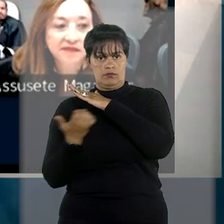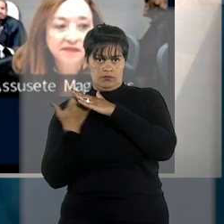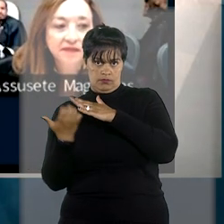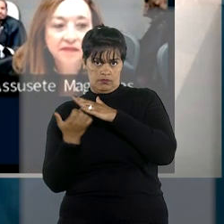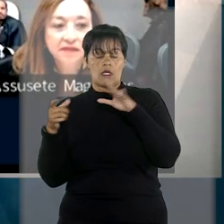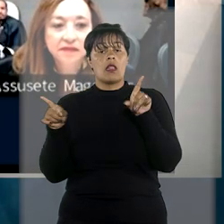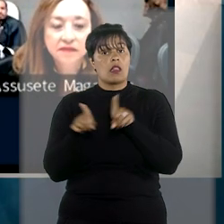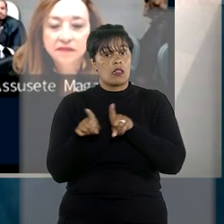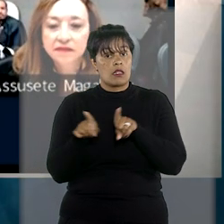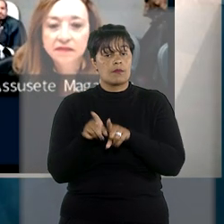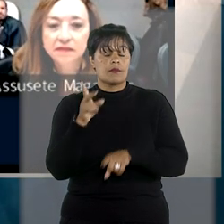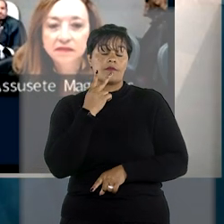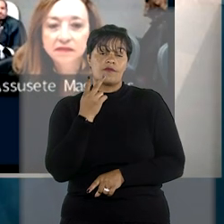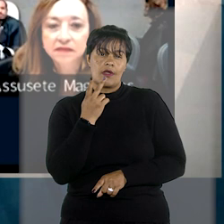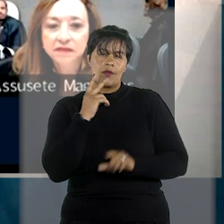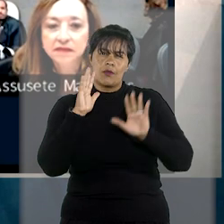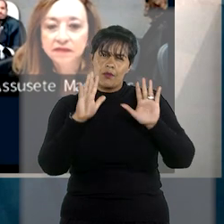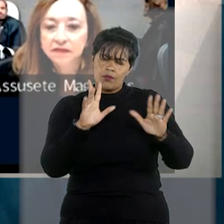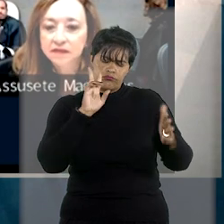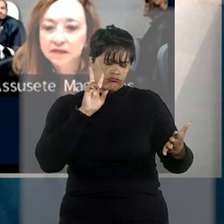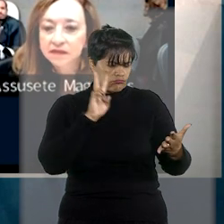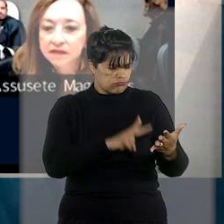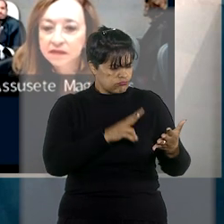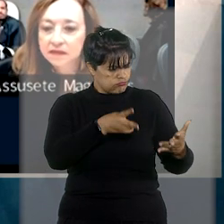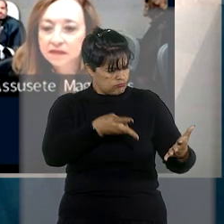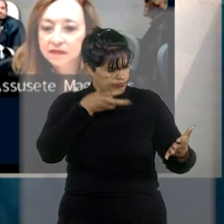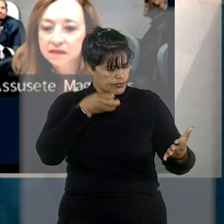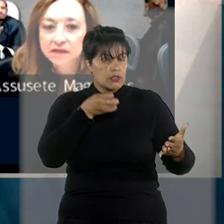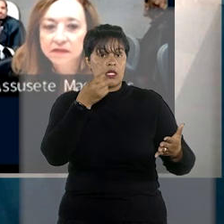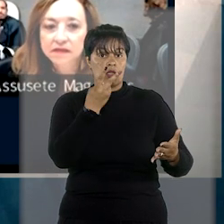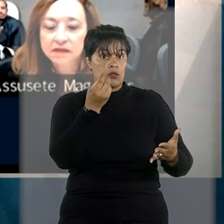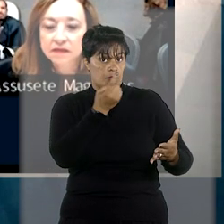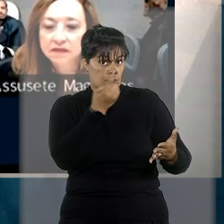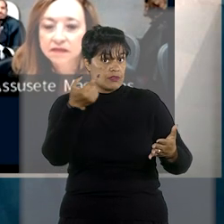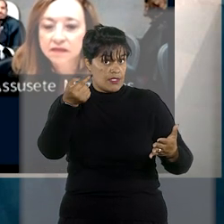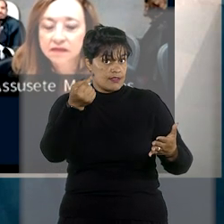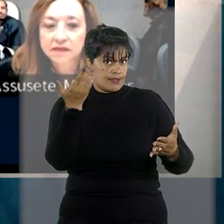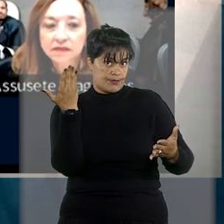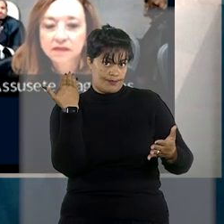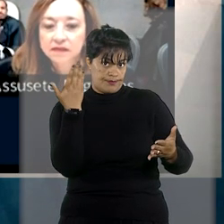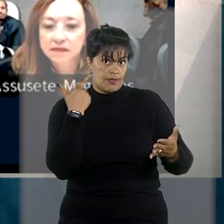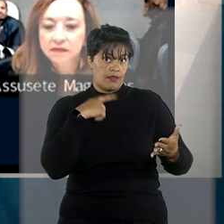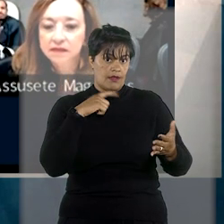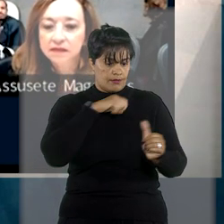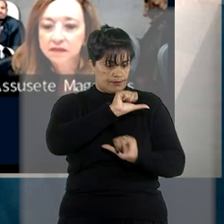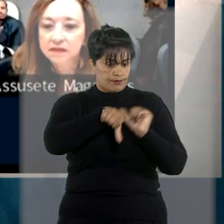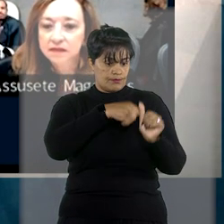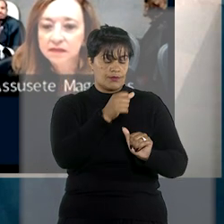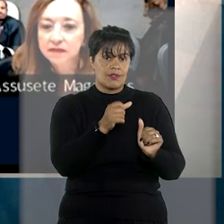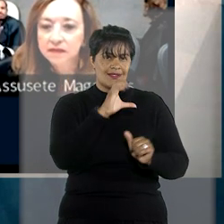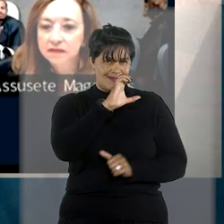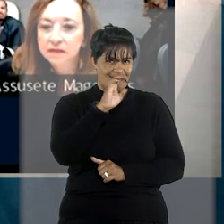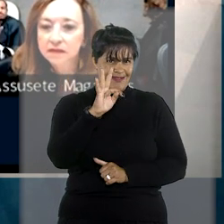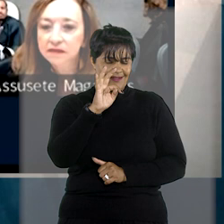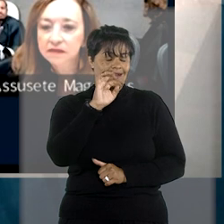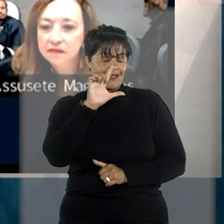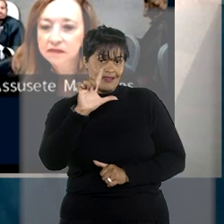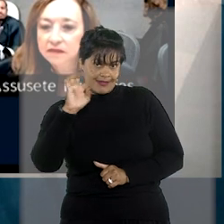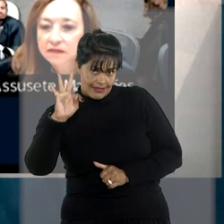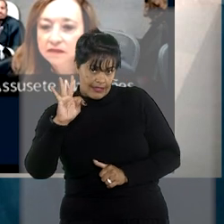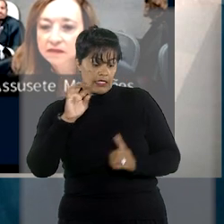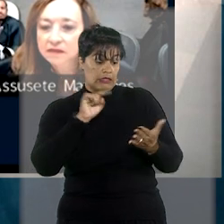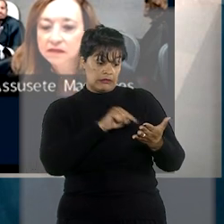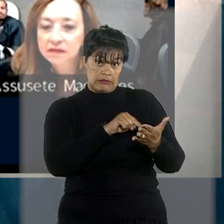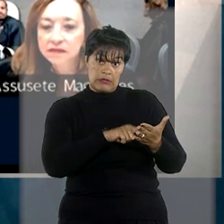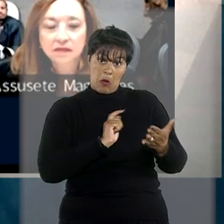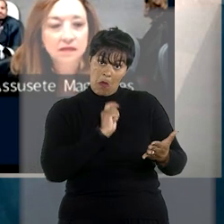pontuou ainda que, observando a alteração feita em 2017 na consolidação das leis do trabalho, a CLT, o auxílio alimentação